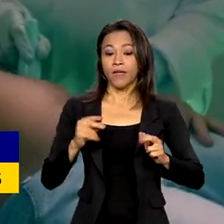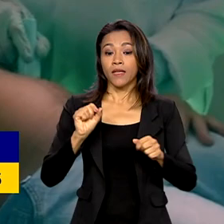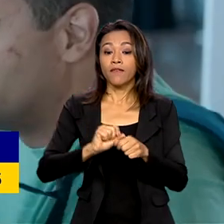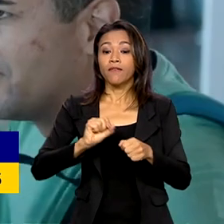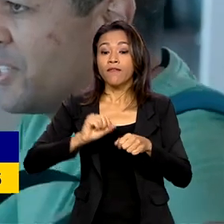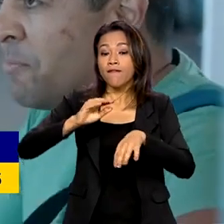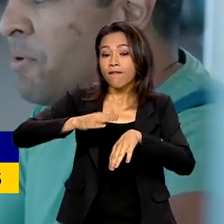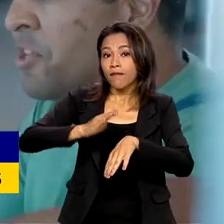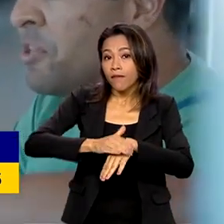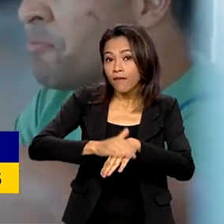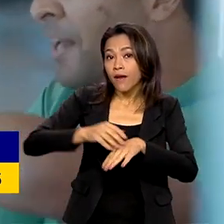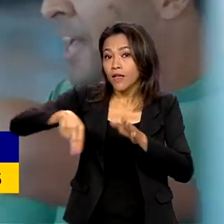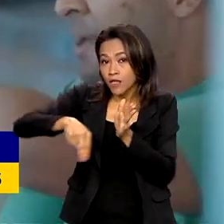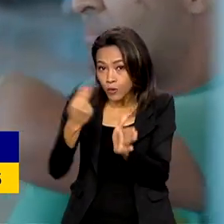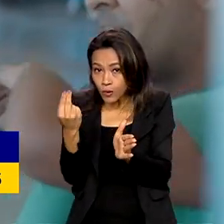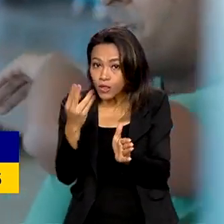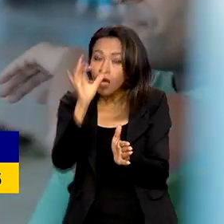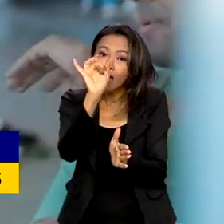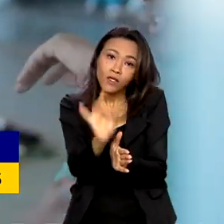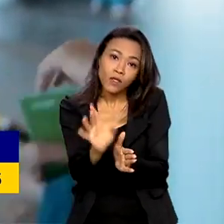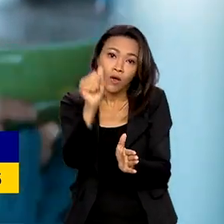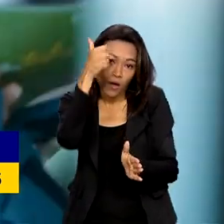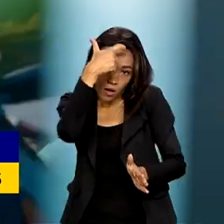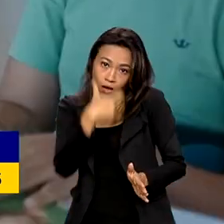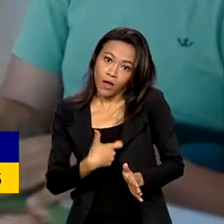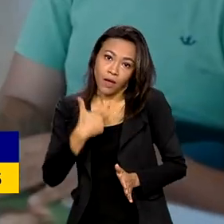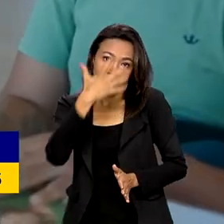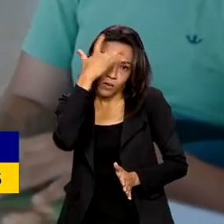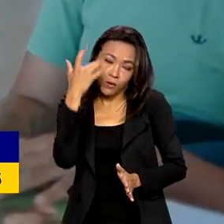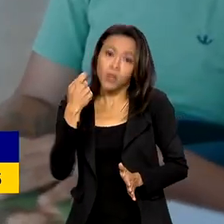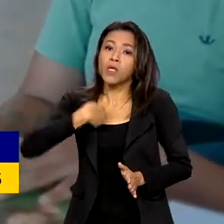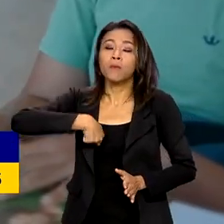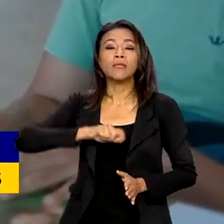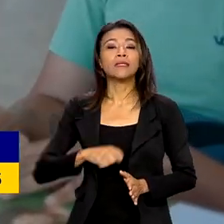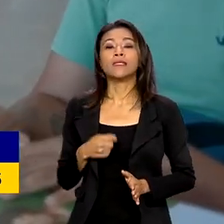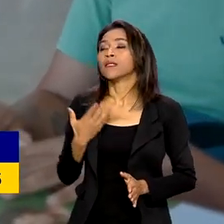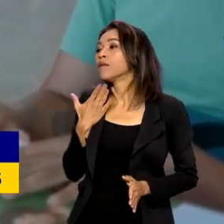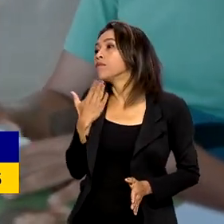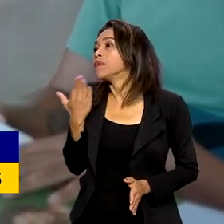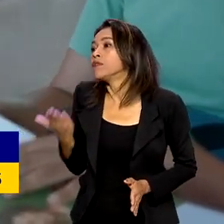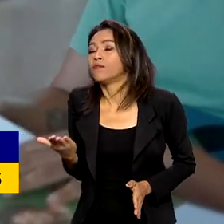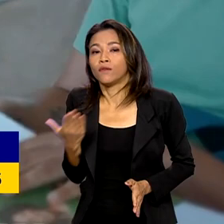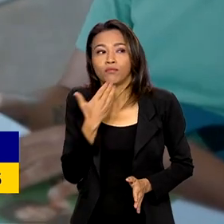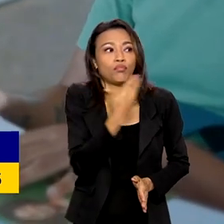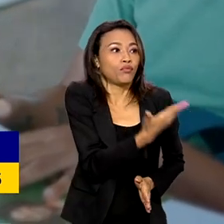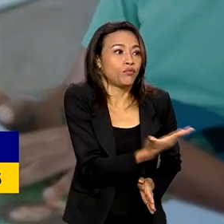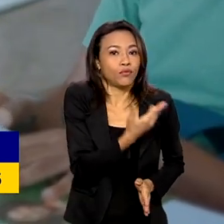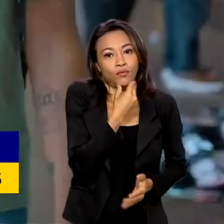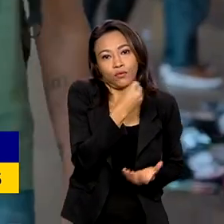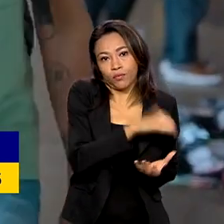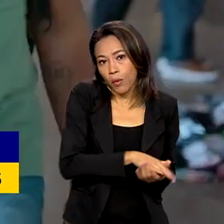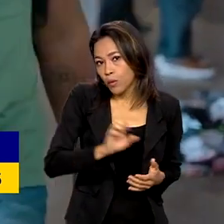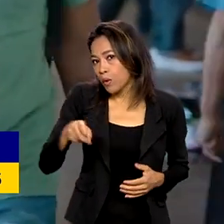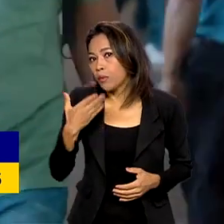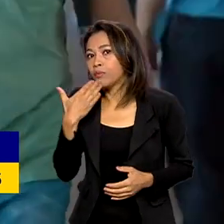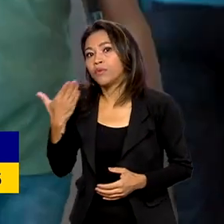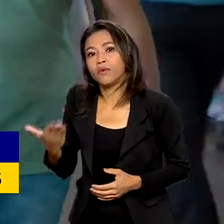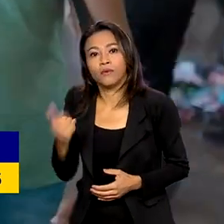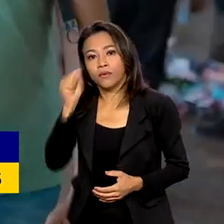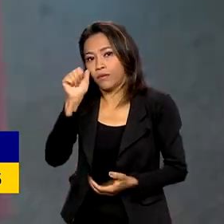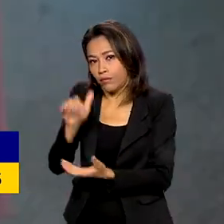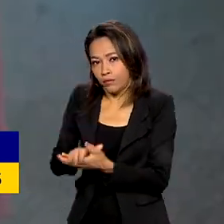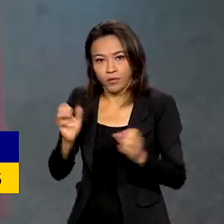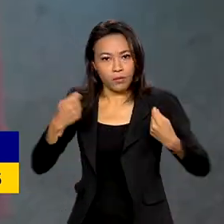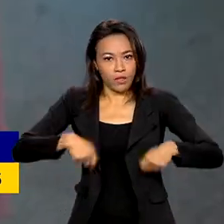cirurgia caberá unicamente ao paciente, sem a necessidade de autorização do cônjuge, que antes era